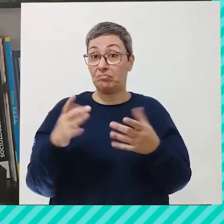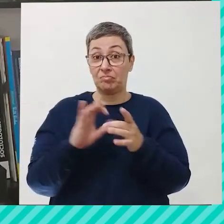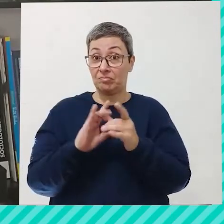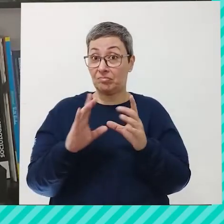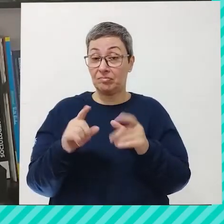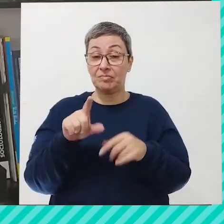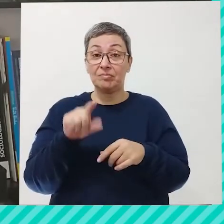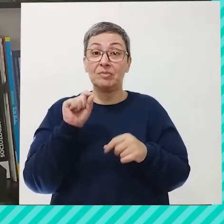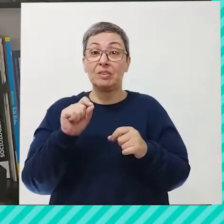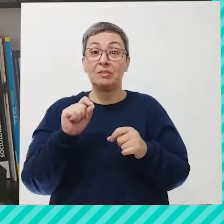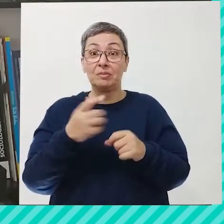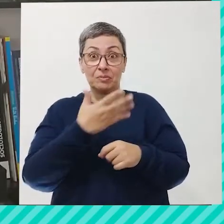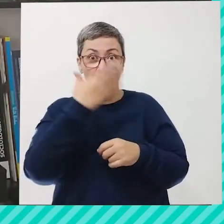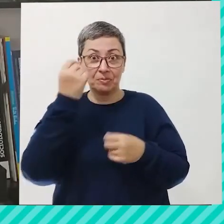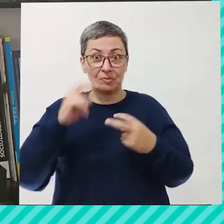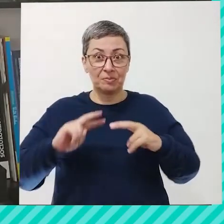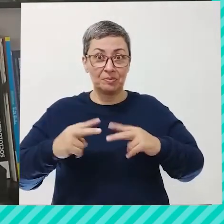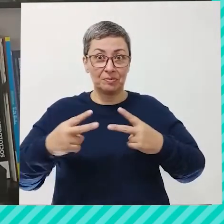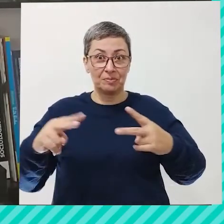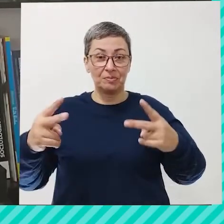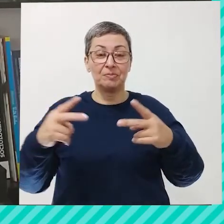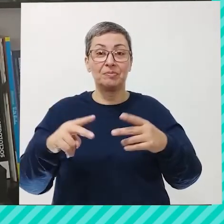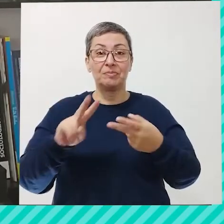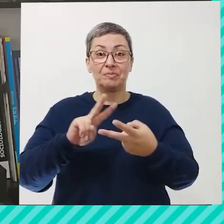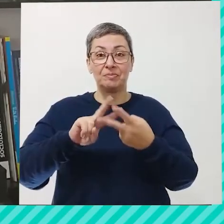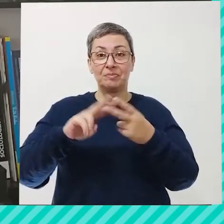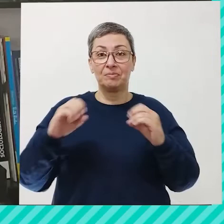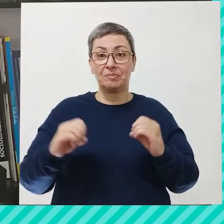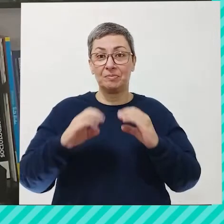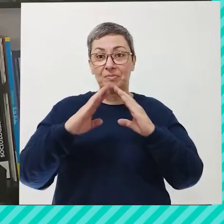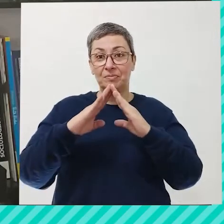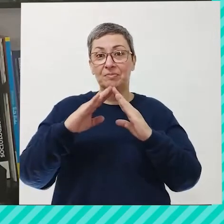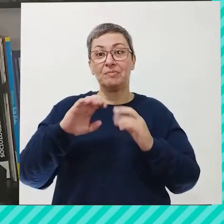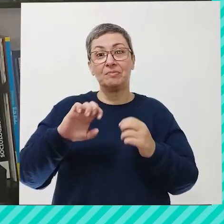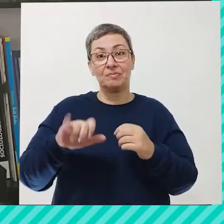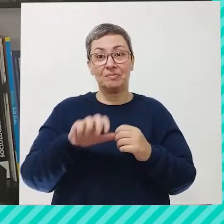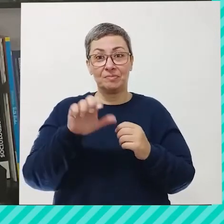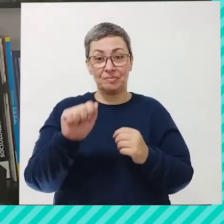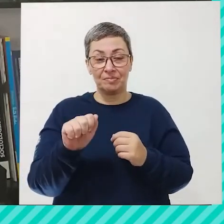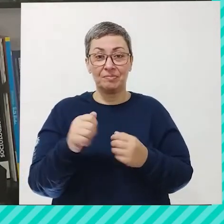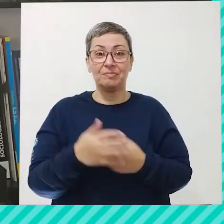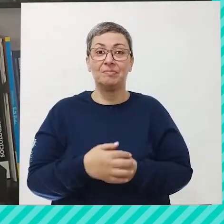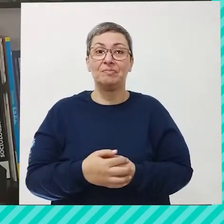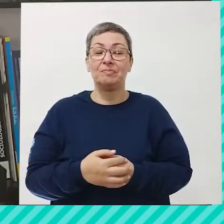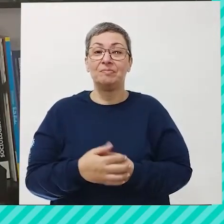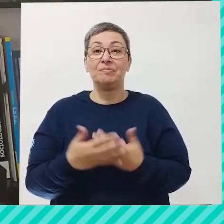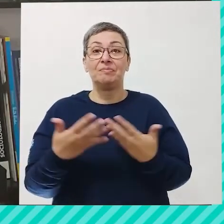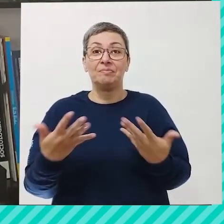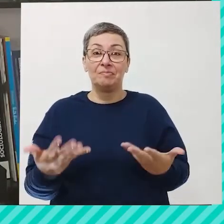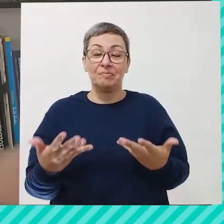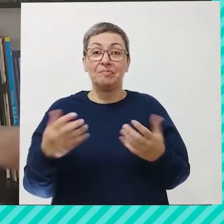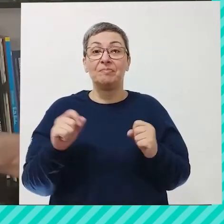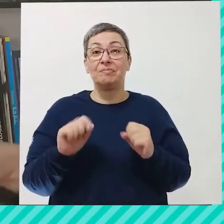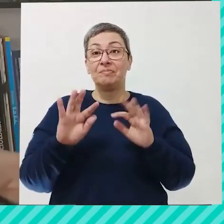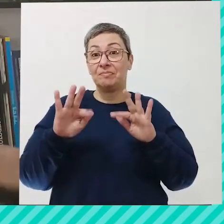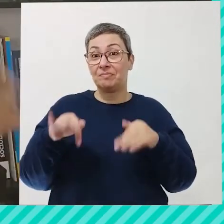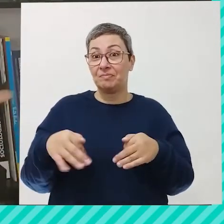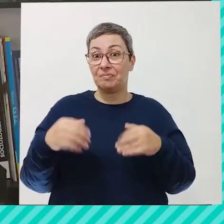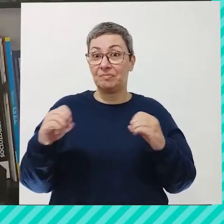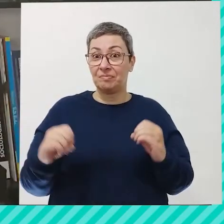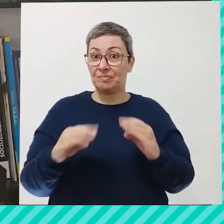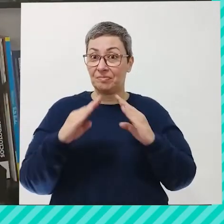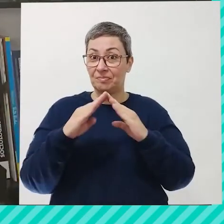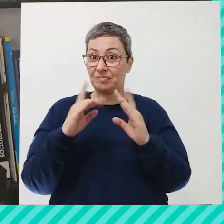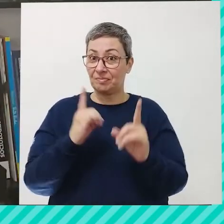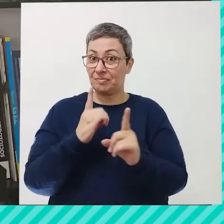Mas não esquece de compartilhar com a gente utilizando a hashtag Saberes em Casa Eja. Bom, por hoje é isso, até